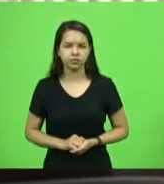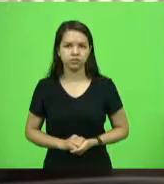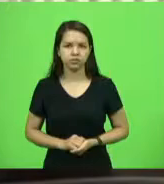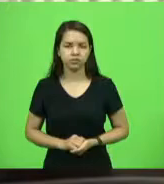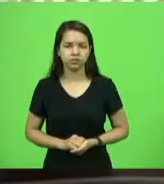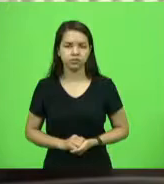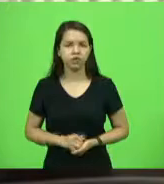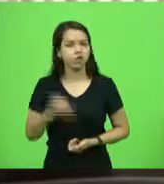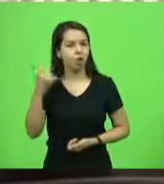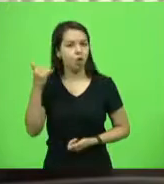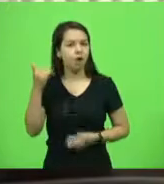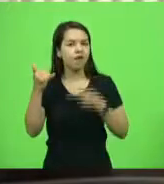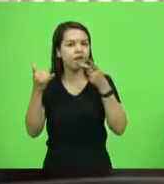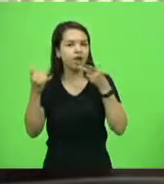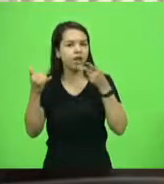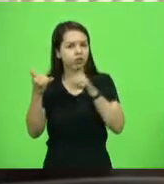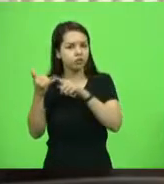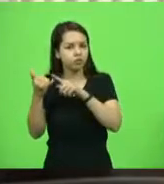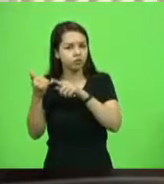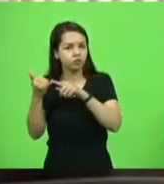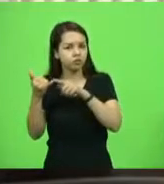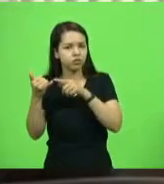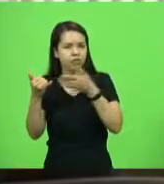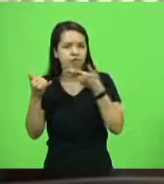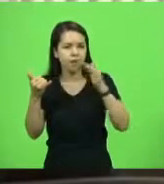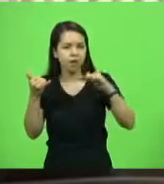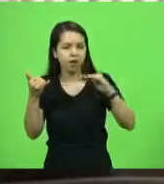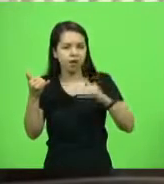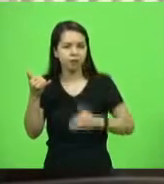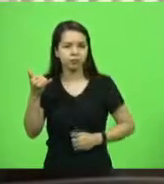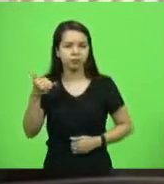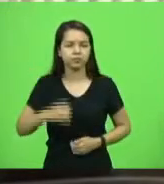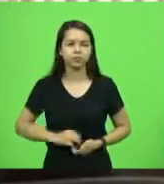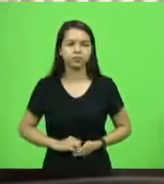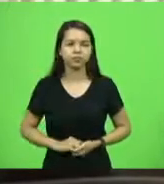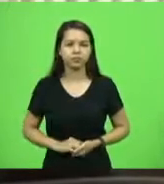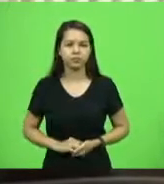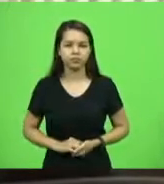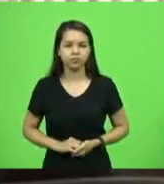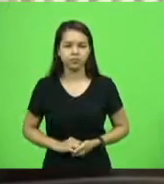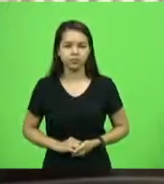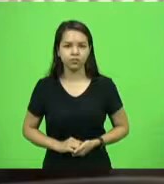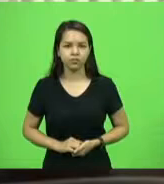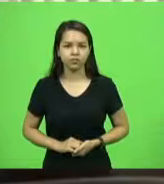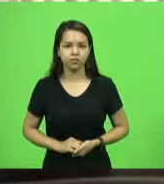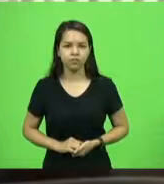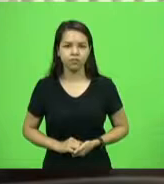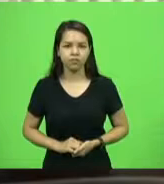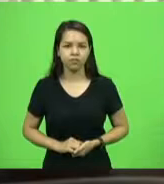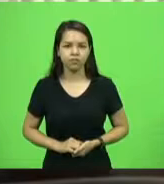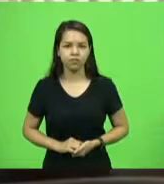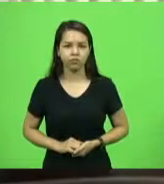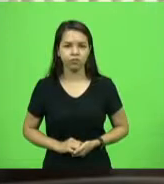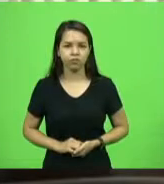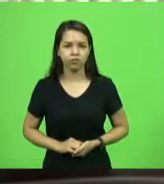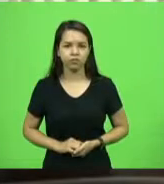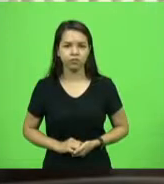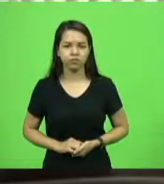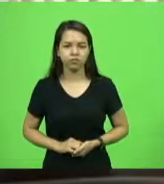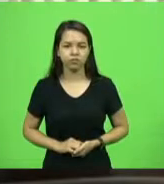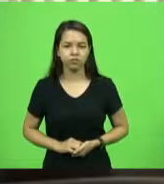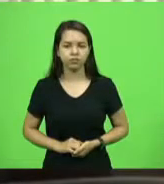temos já ajuste de contratual no ano passado como solicitado como foi o ajuste pela empresa. Eles têm obrigações contratuais que, simplesmente,